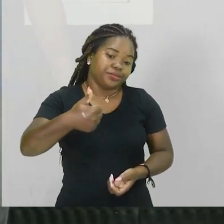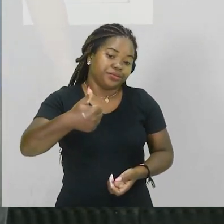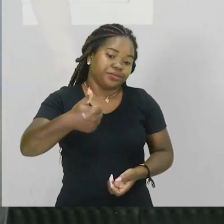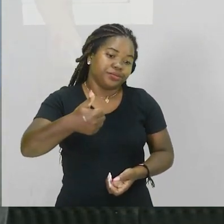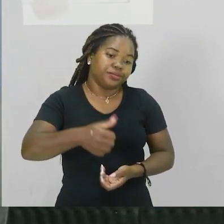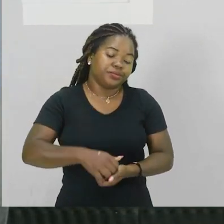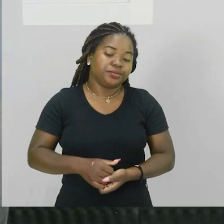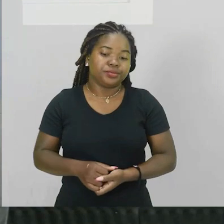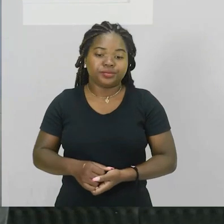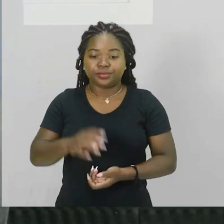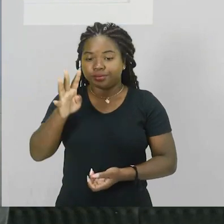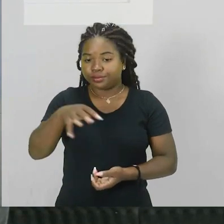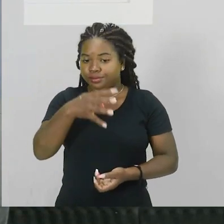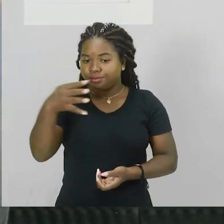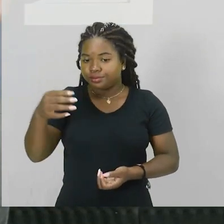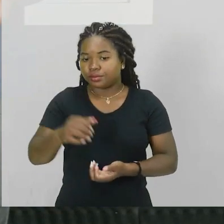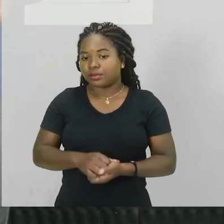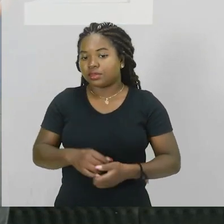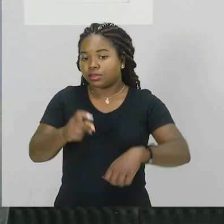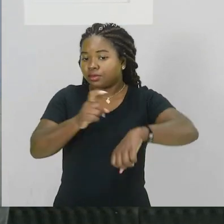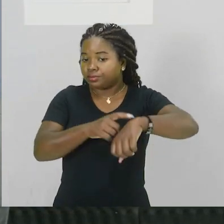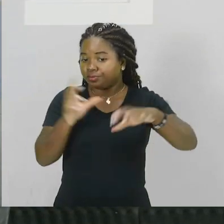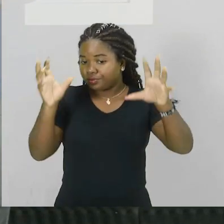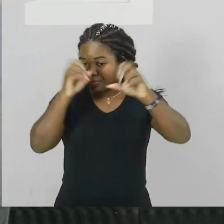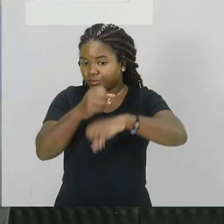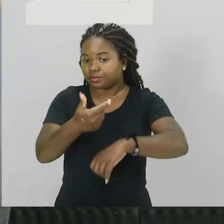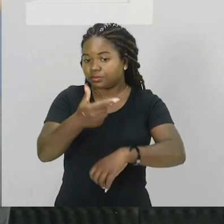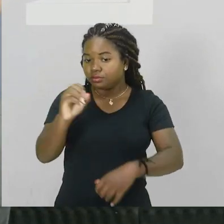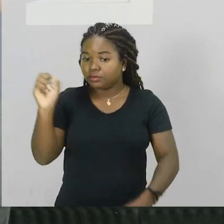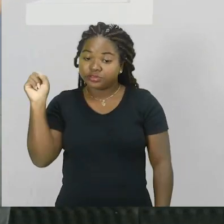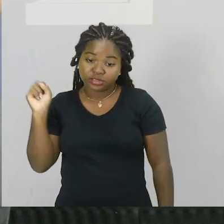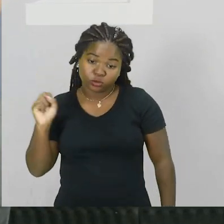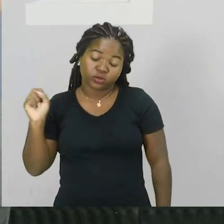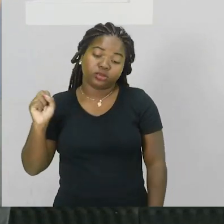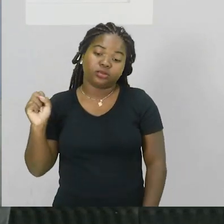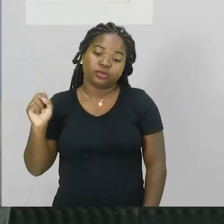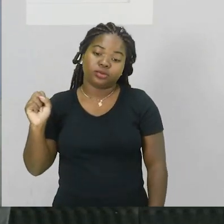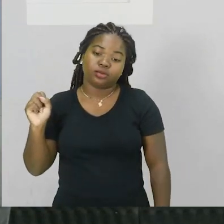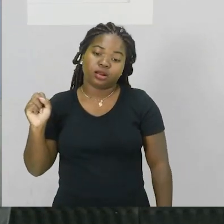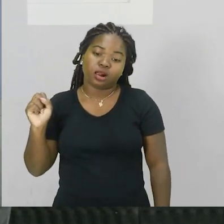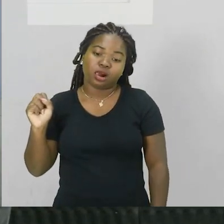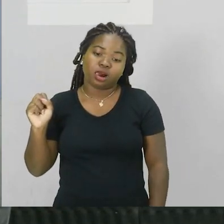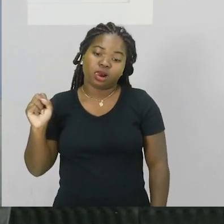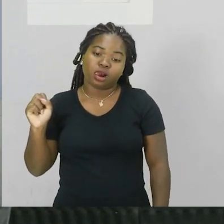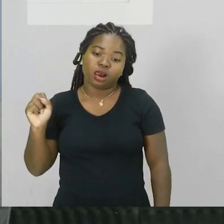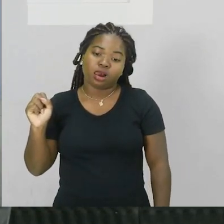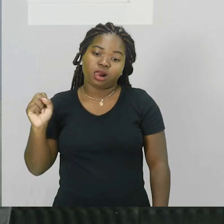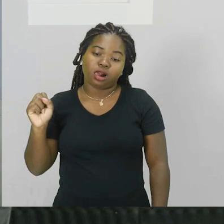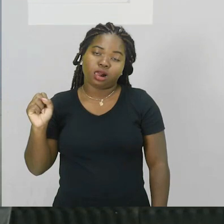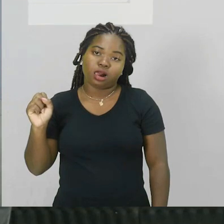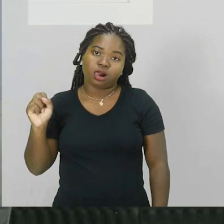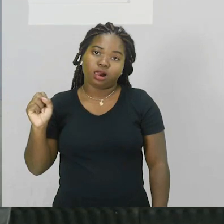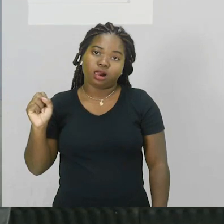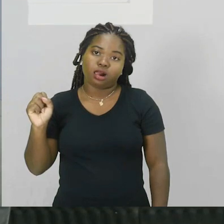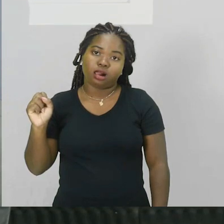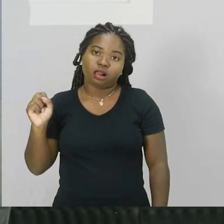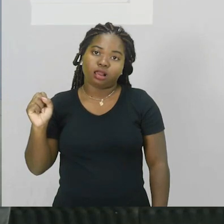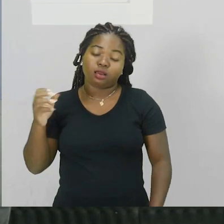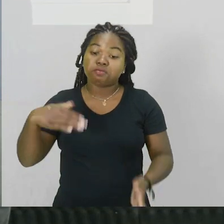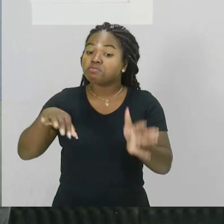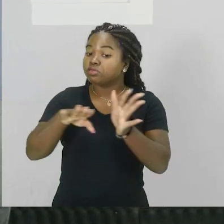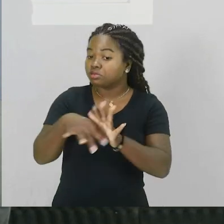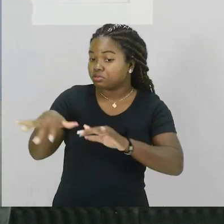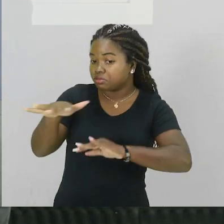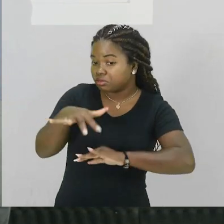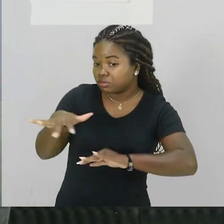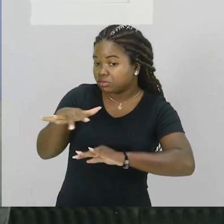amostra 1 o tempo de escurecimento é de 20 segundos certo? isso quando chega